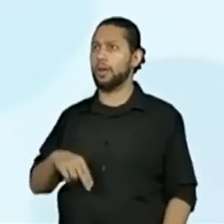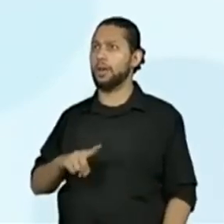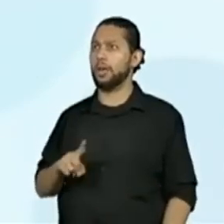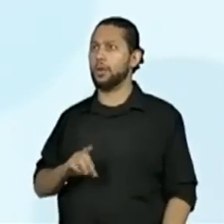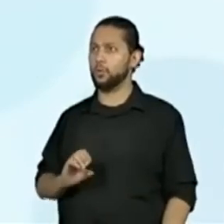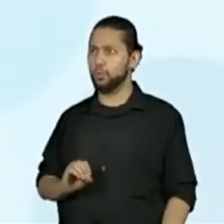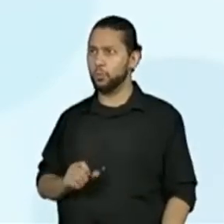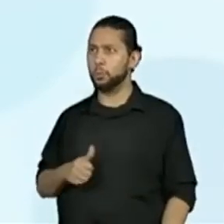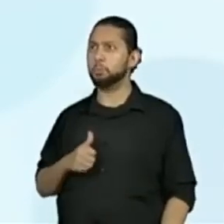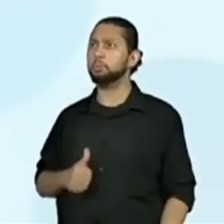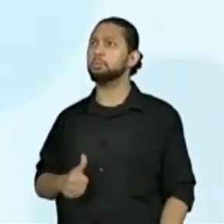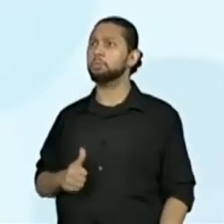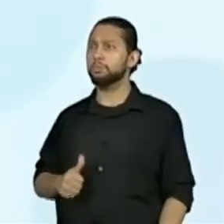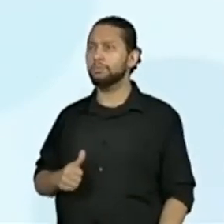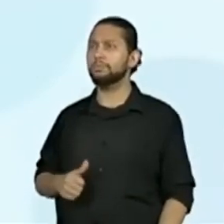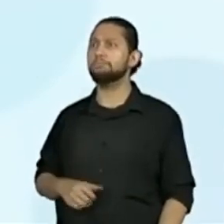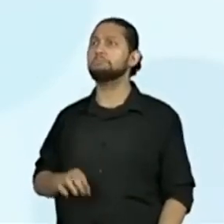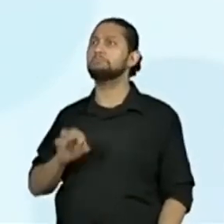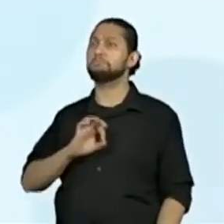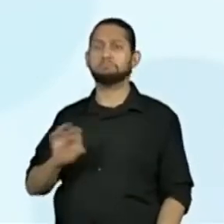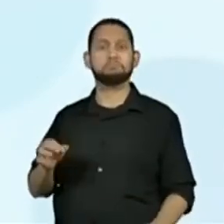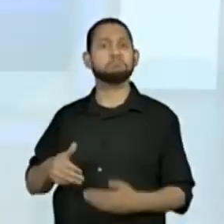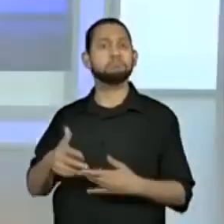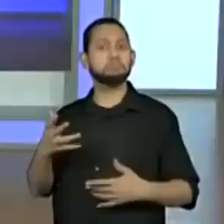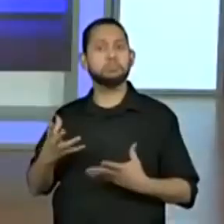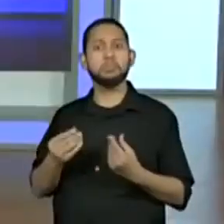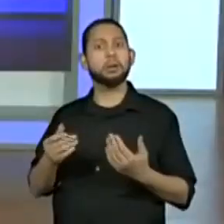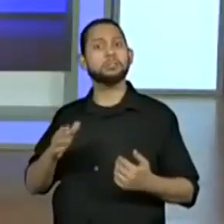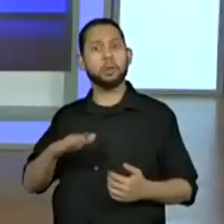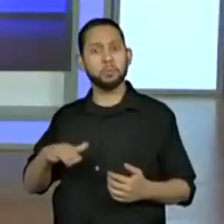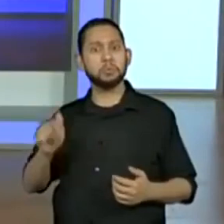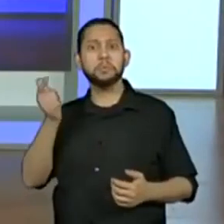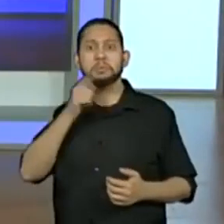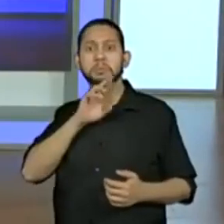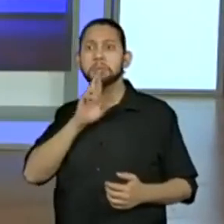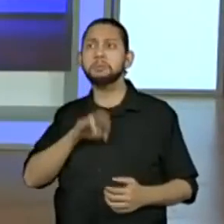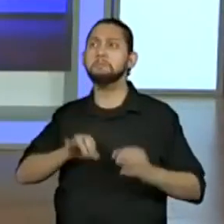vamos ver, os alunos da professora